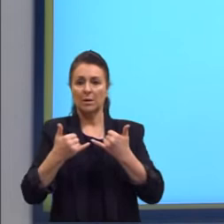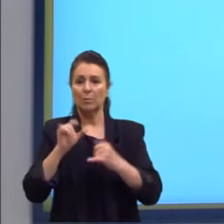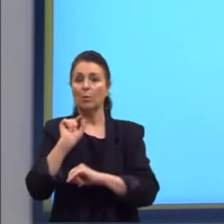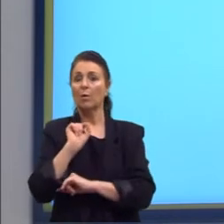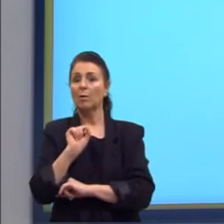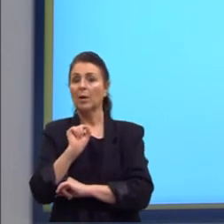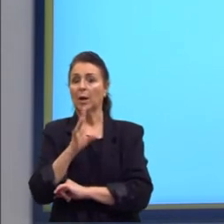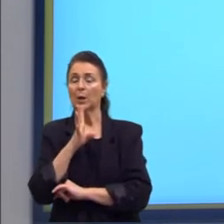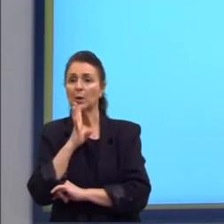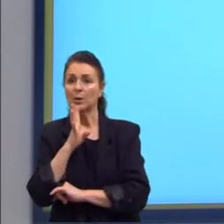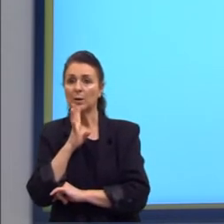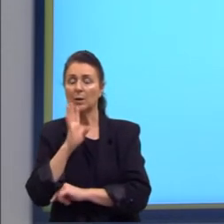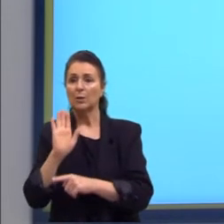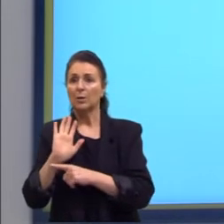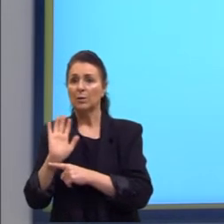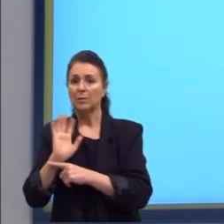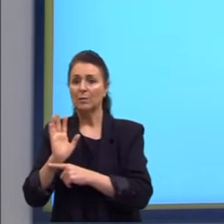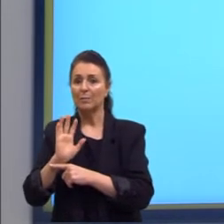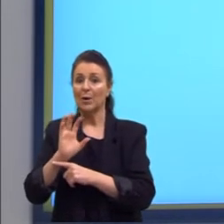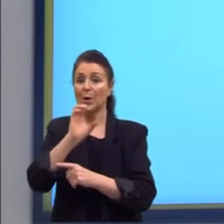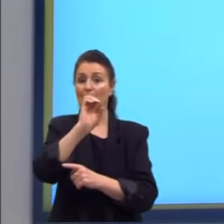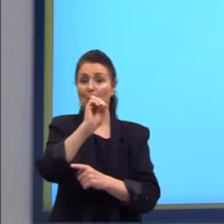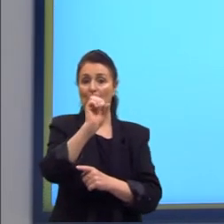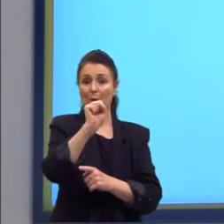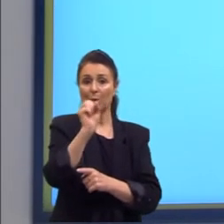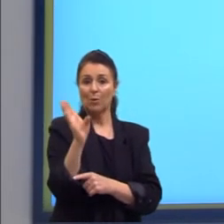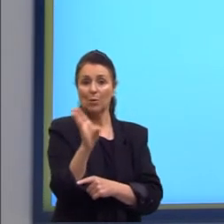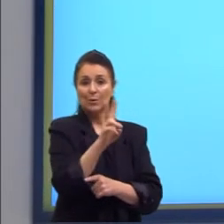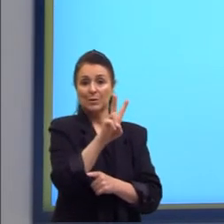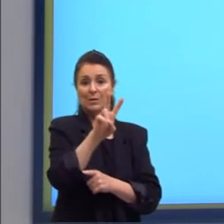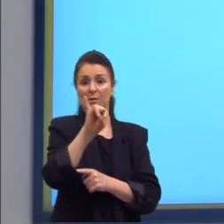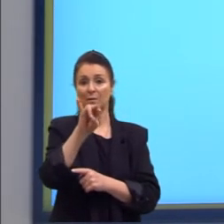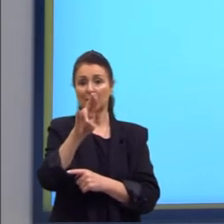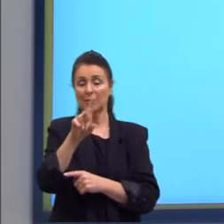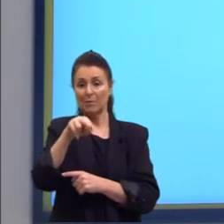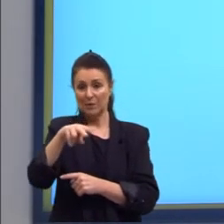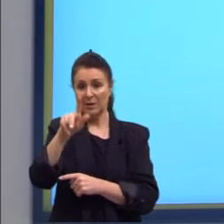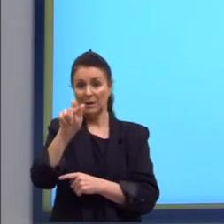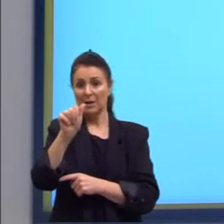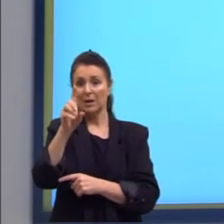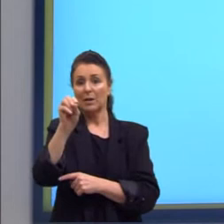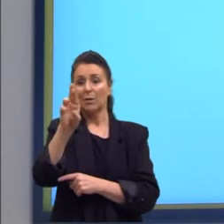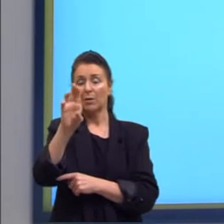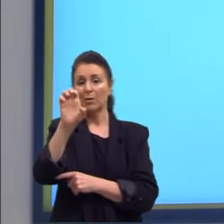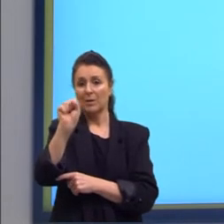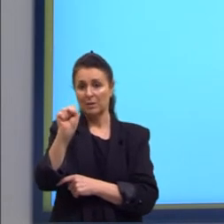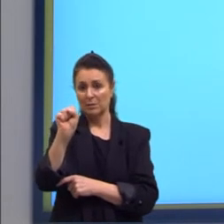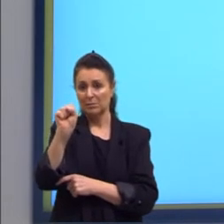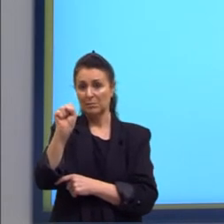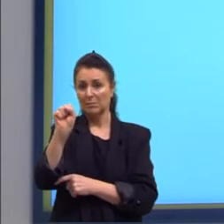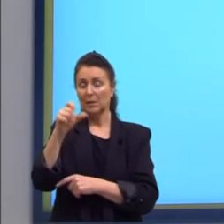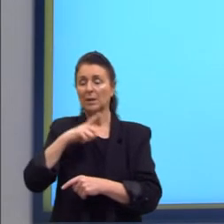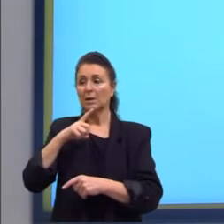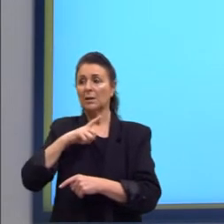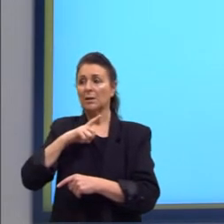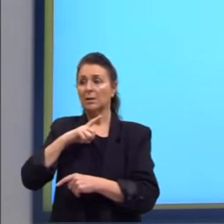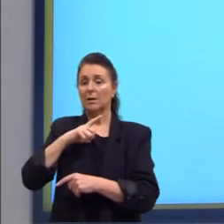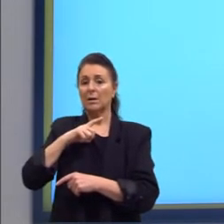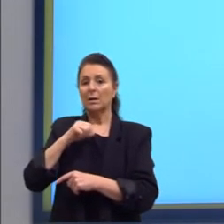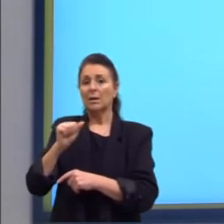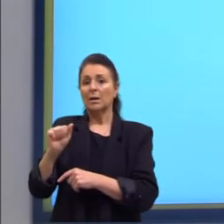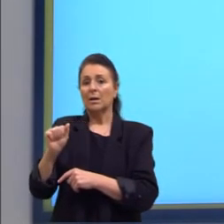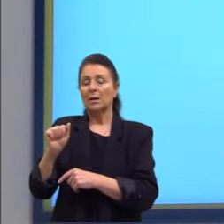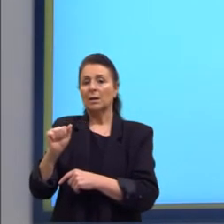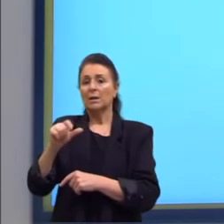conhecidíssimo é o filme Os Vingadores, que reúne super-heróis de diferentes narrativas. A gente